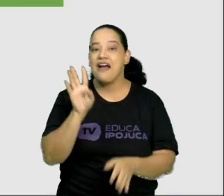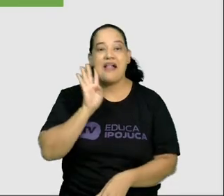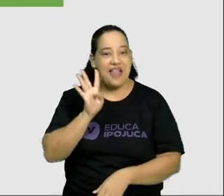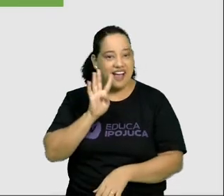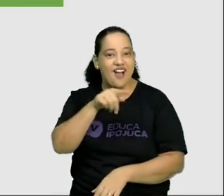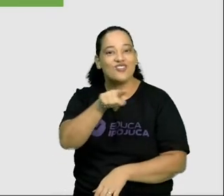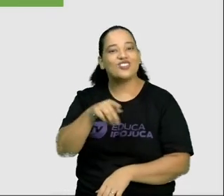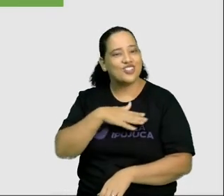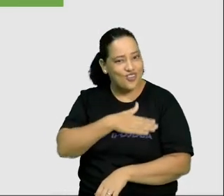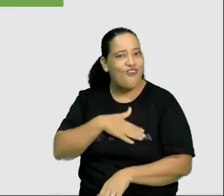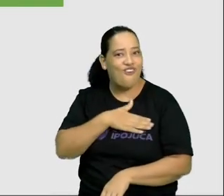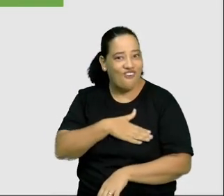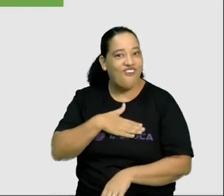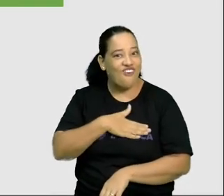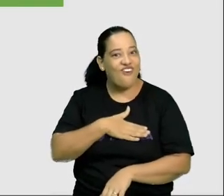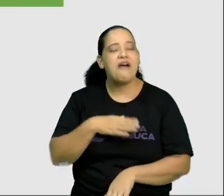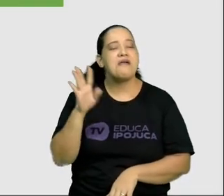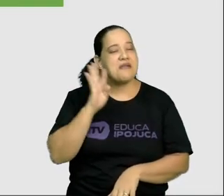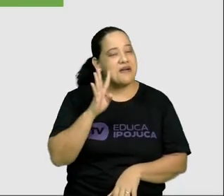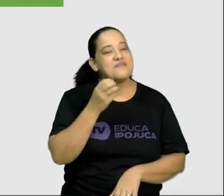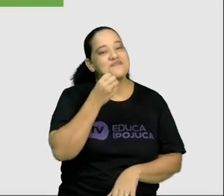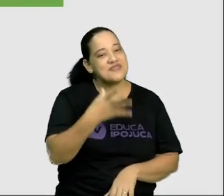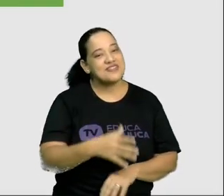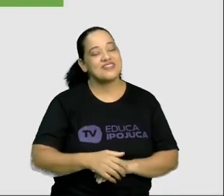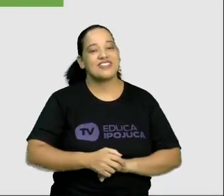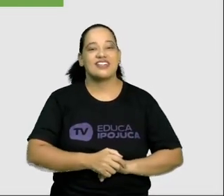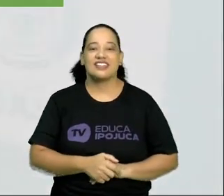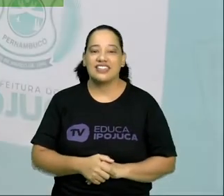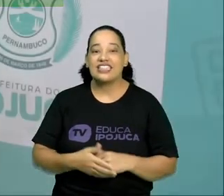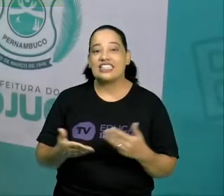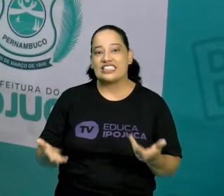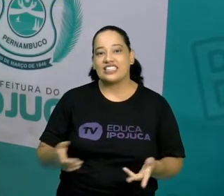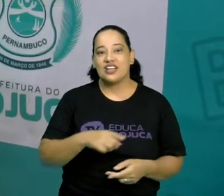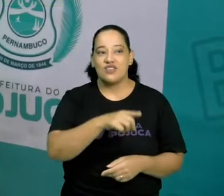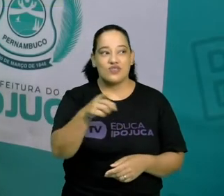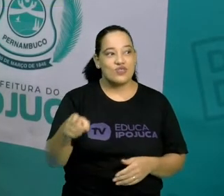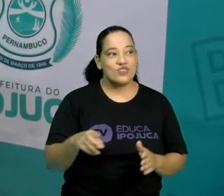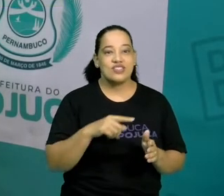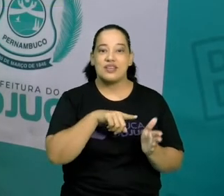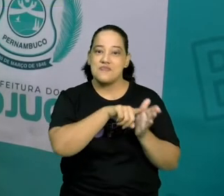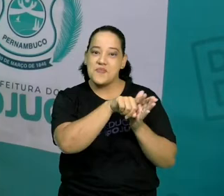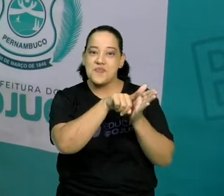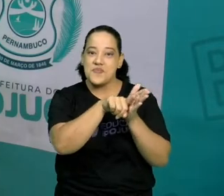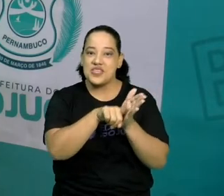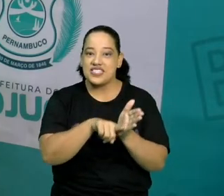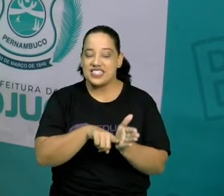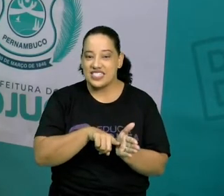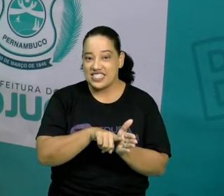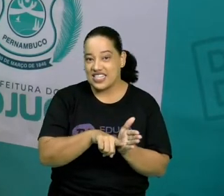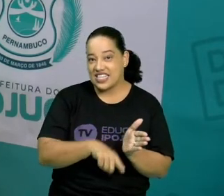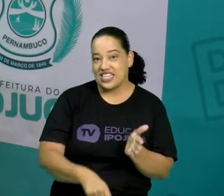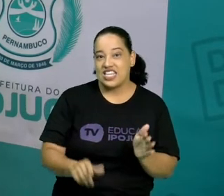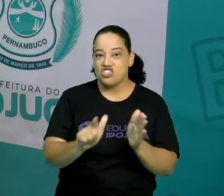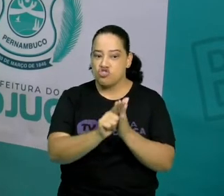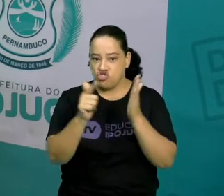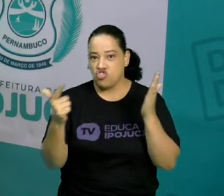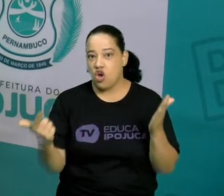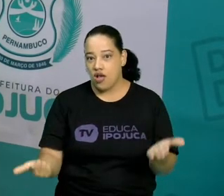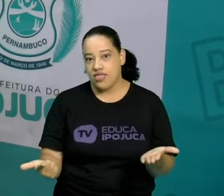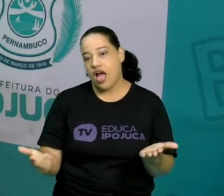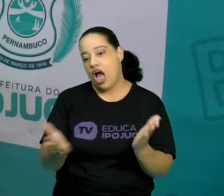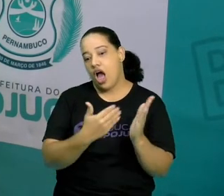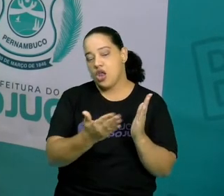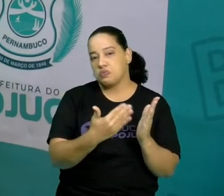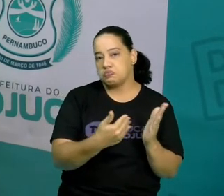Vocês gostam de pesquisar? É muito bom. Então, vocês irão fazer uma pesquisa em jornais, ou